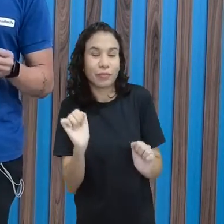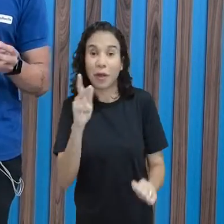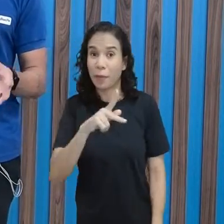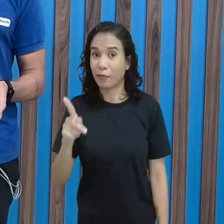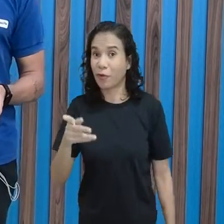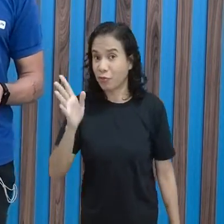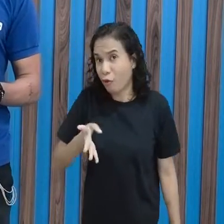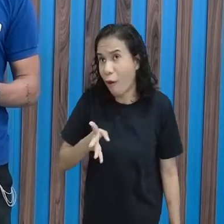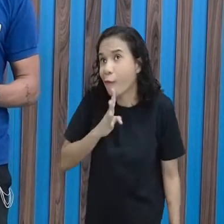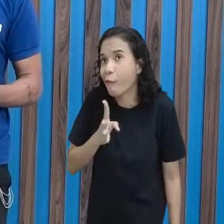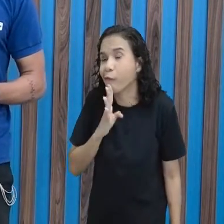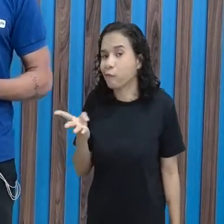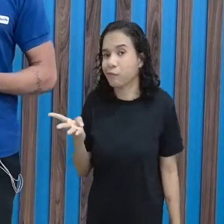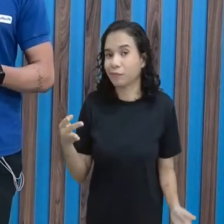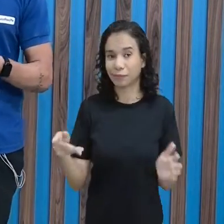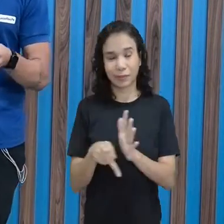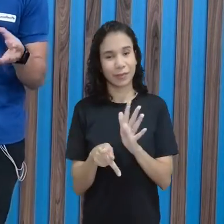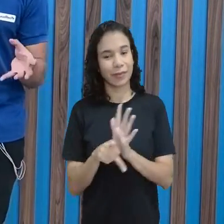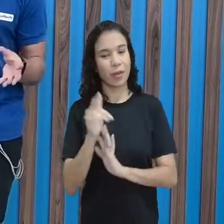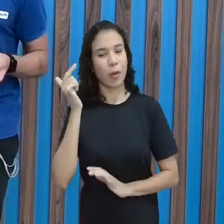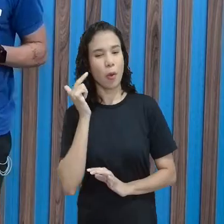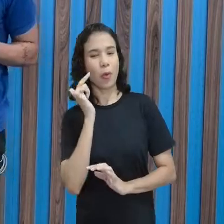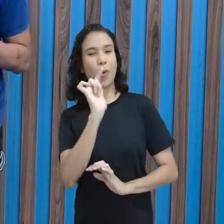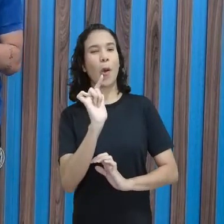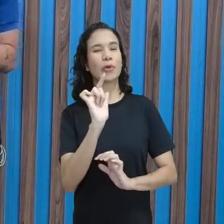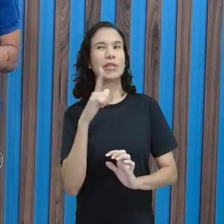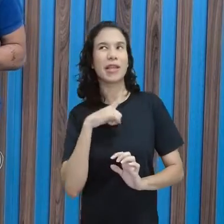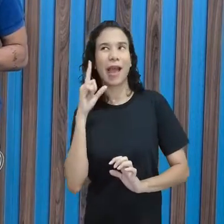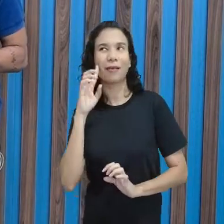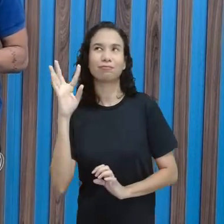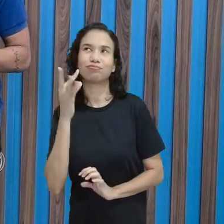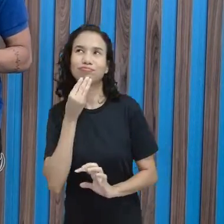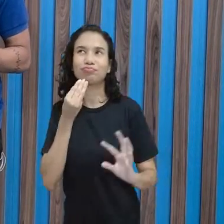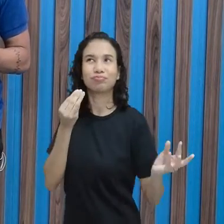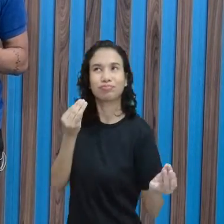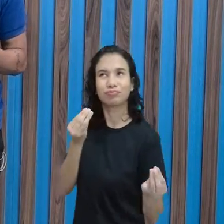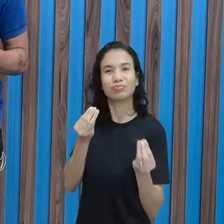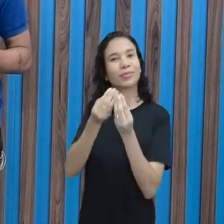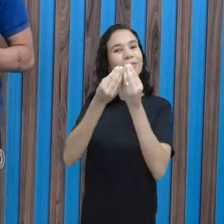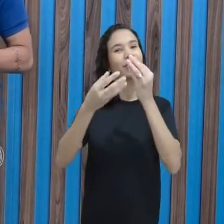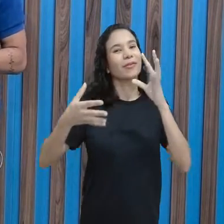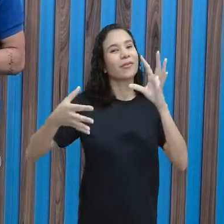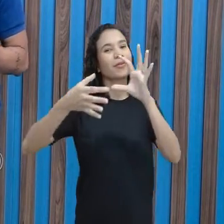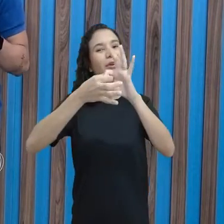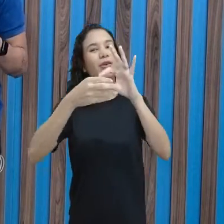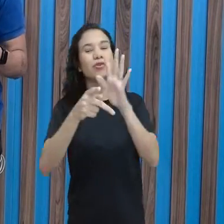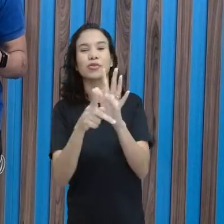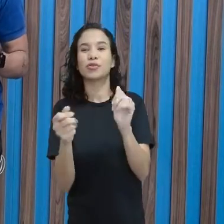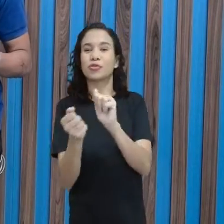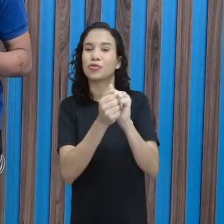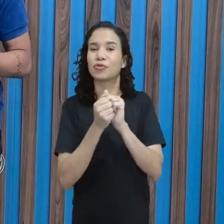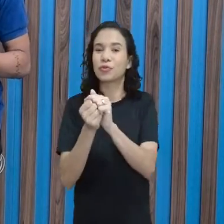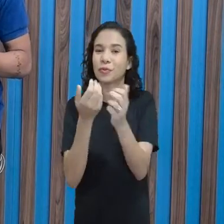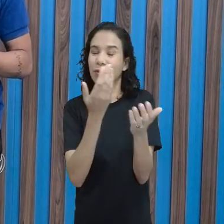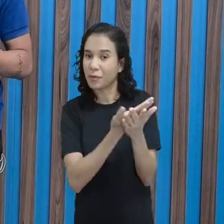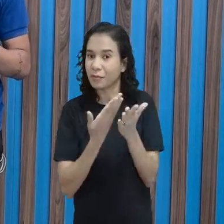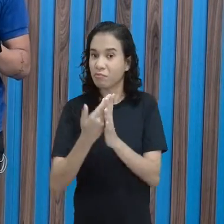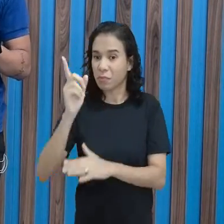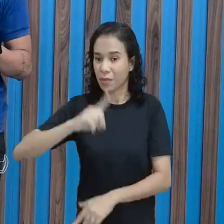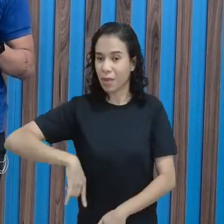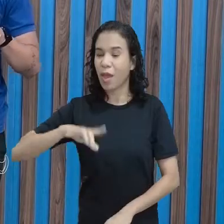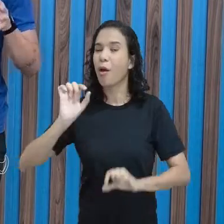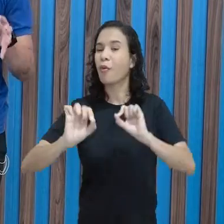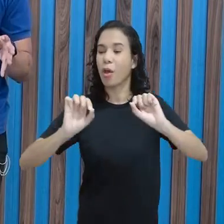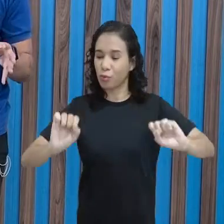até já conheça a modalidade e consiga casar aí com a aula que ele ou ela está programando e ser aí, ó,